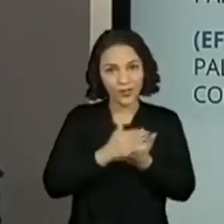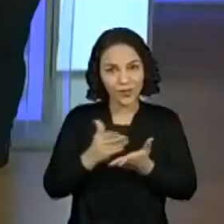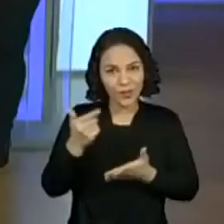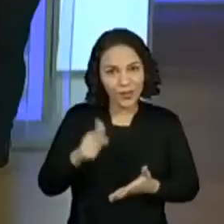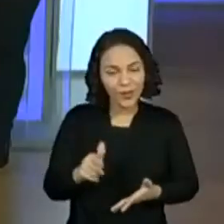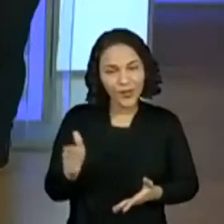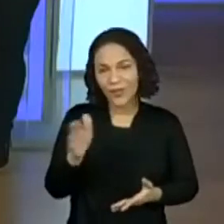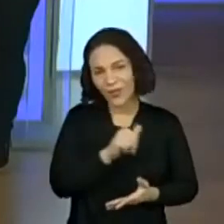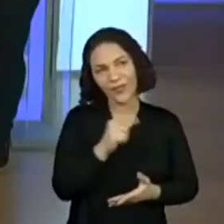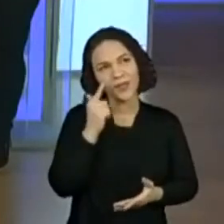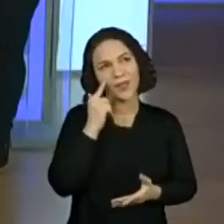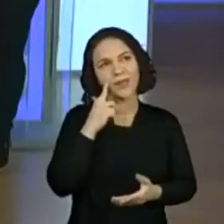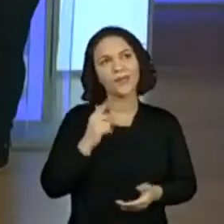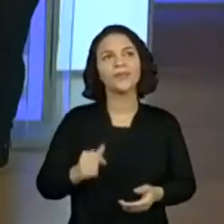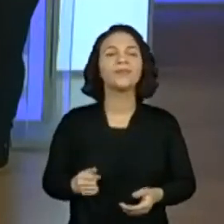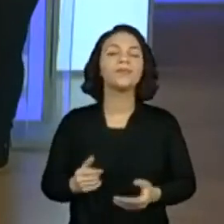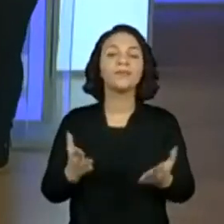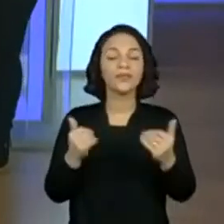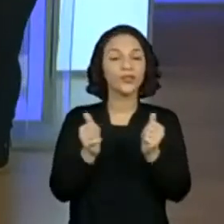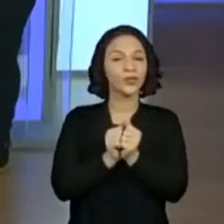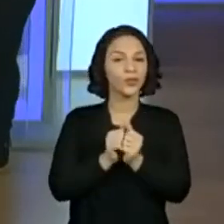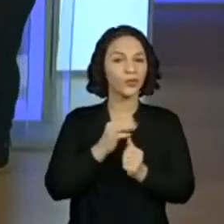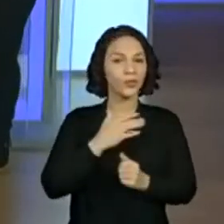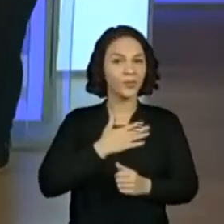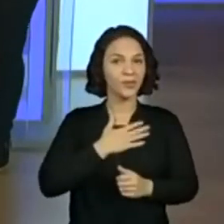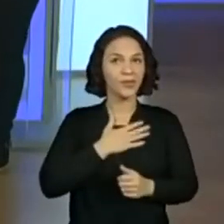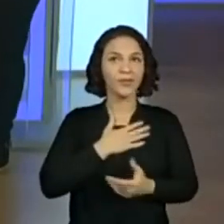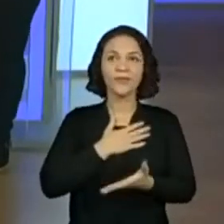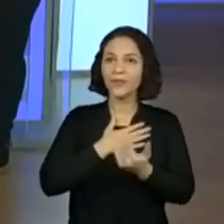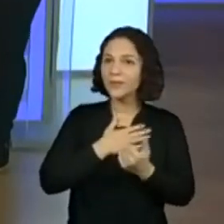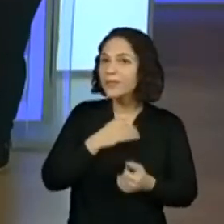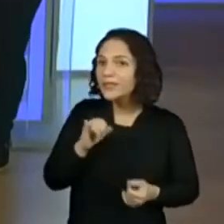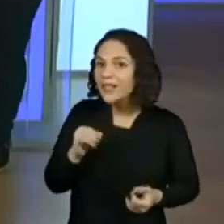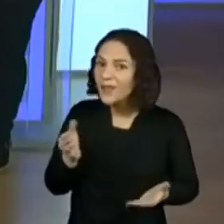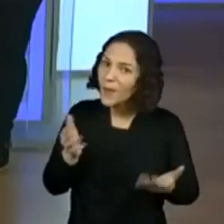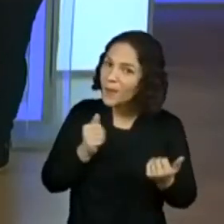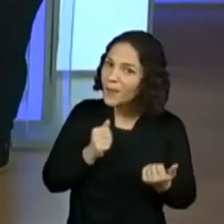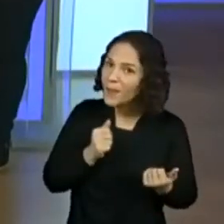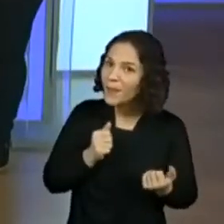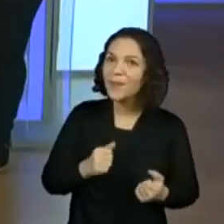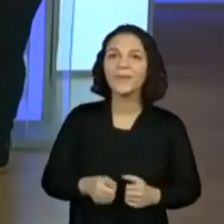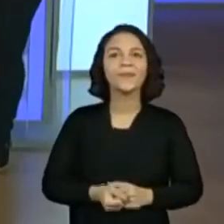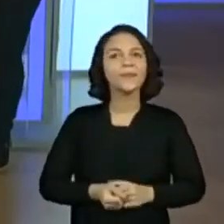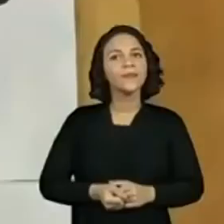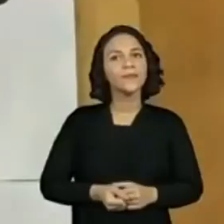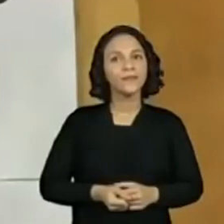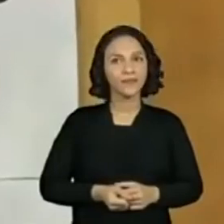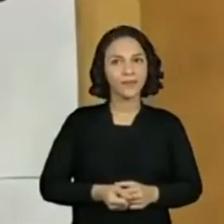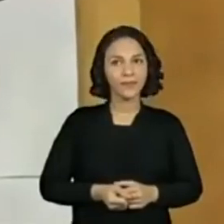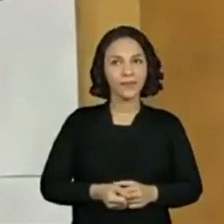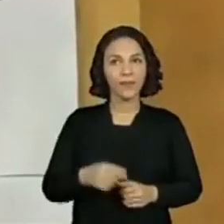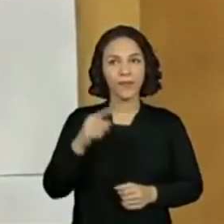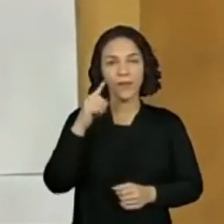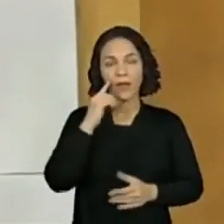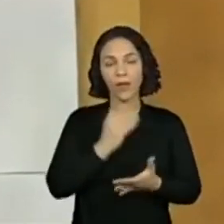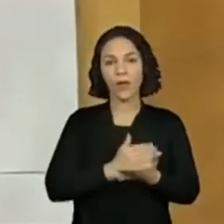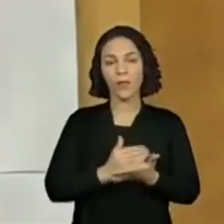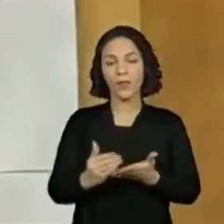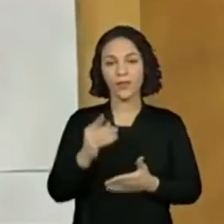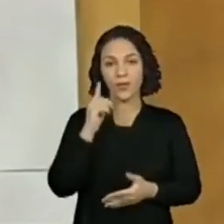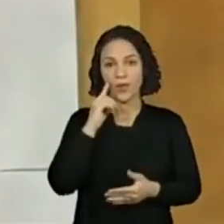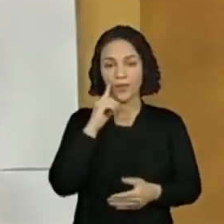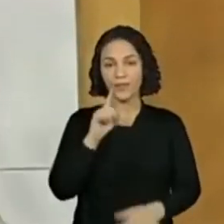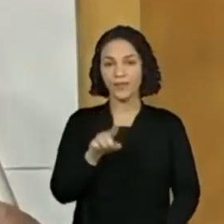Vamos lá, então? Todo mundo junto com a professora? Todo mundo junto, professora? Vamos lá, turminha? Olhem lá, então. Vamos começar pela letra Z